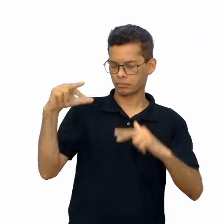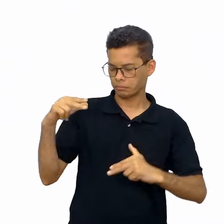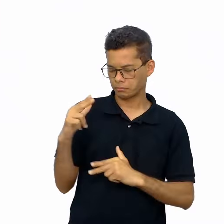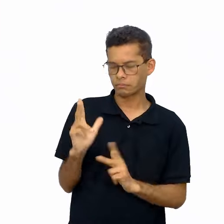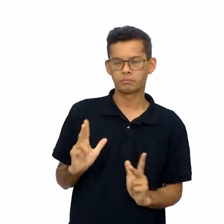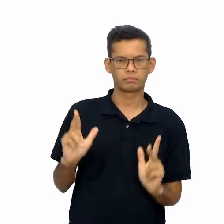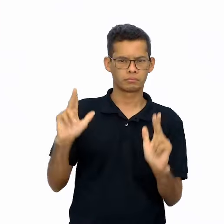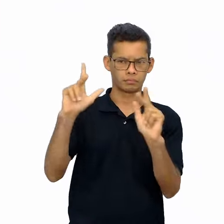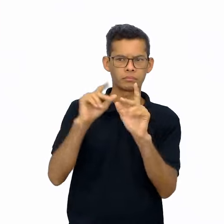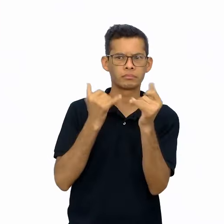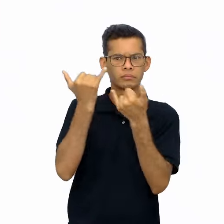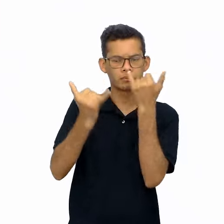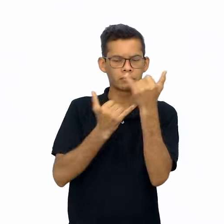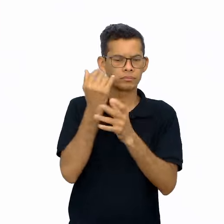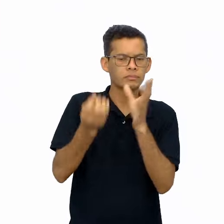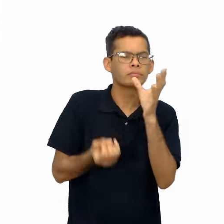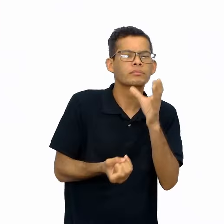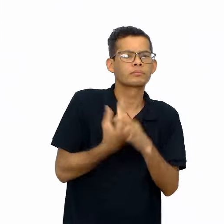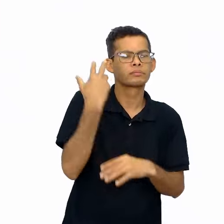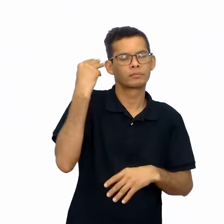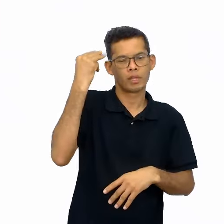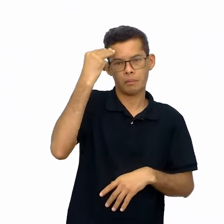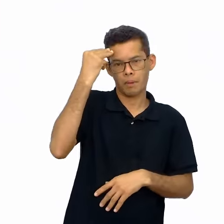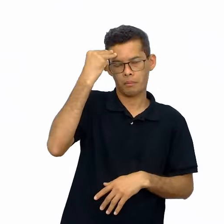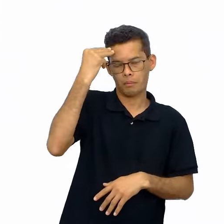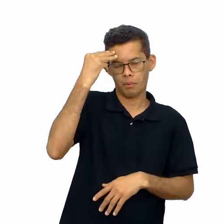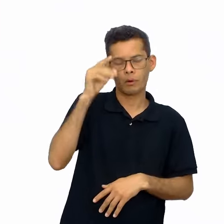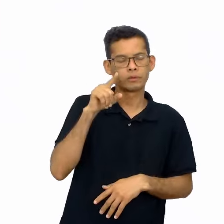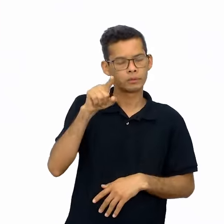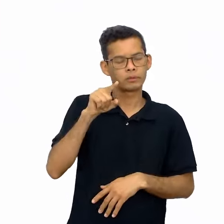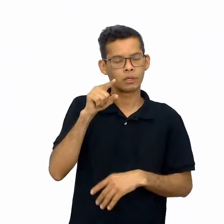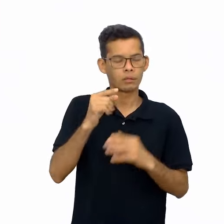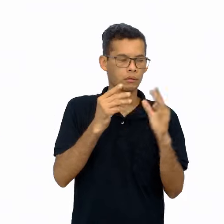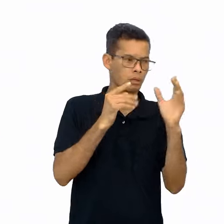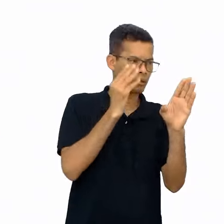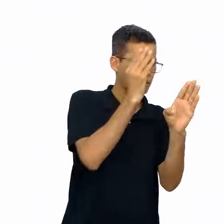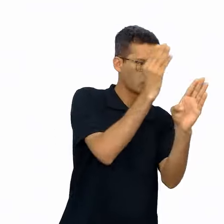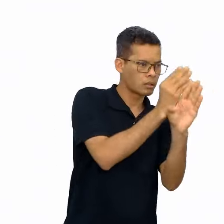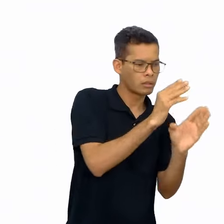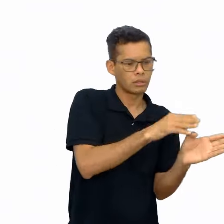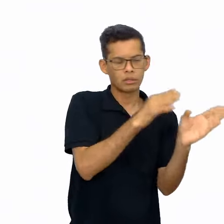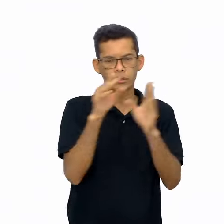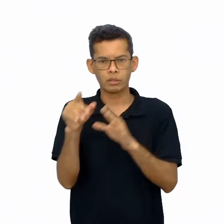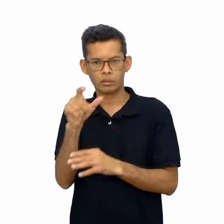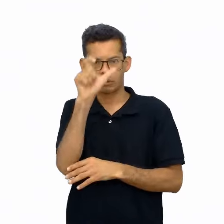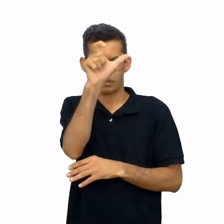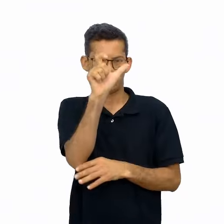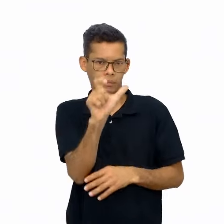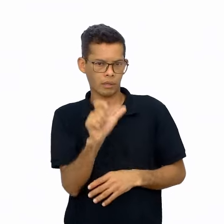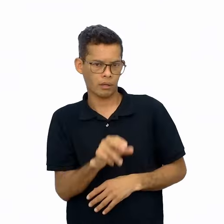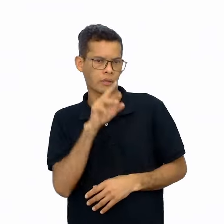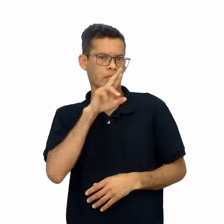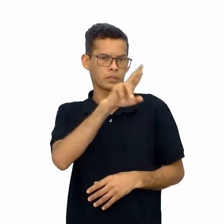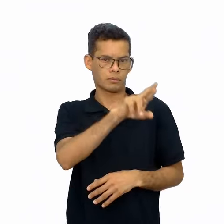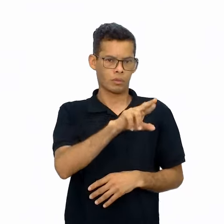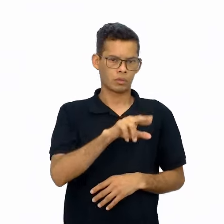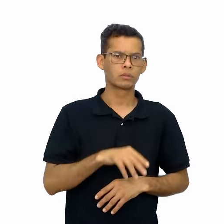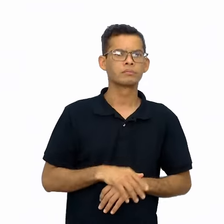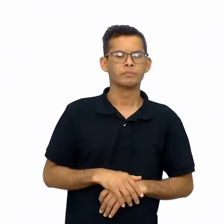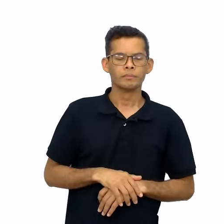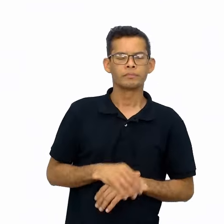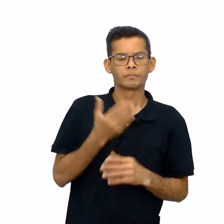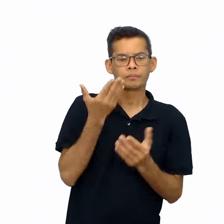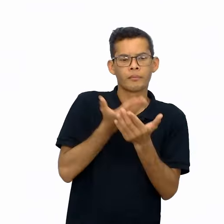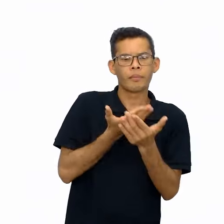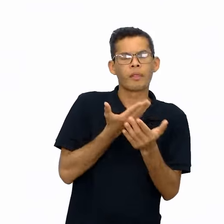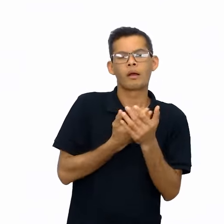de formar um jogo de memória em que uma peça é adivinha e soltare a imagem que representa a resposta. A aula